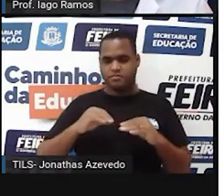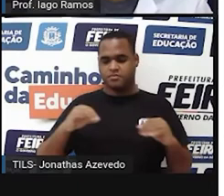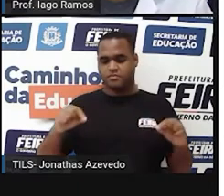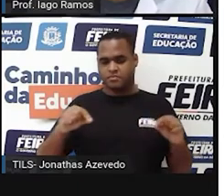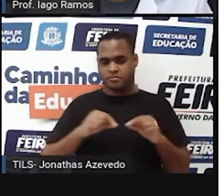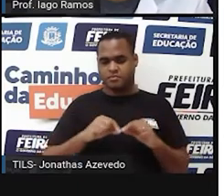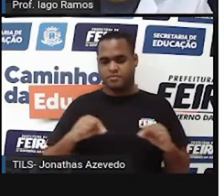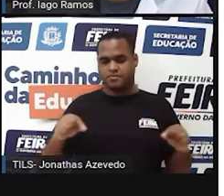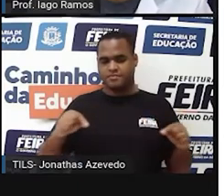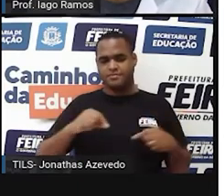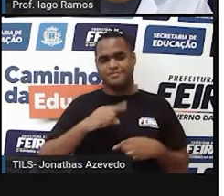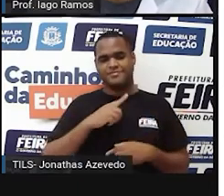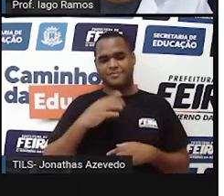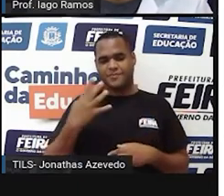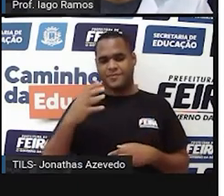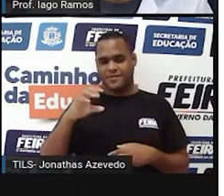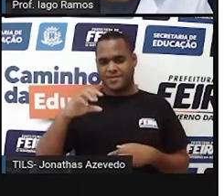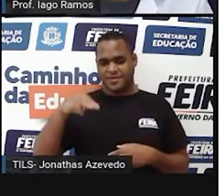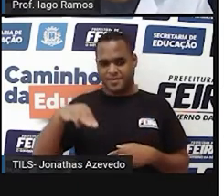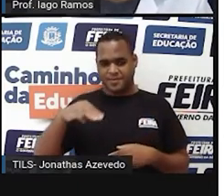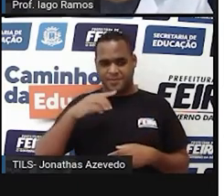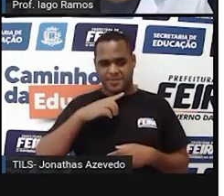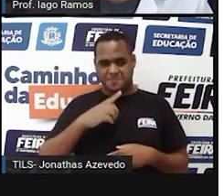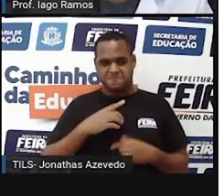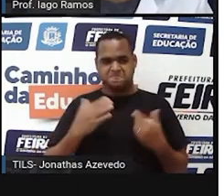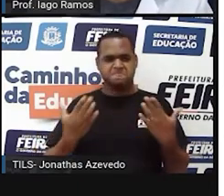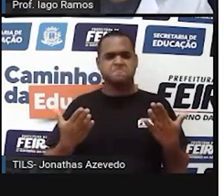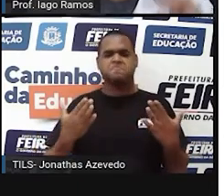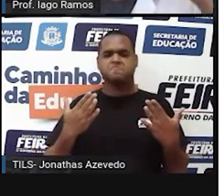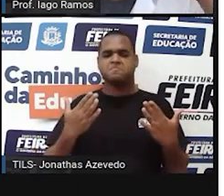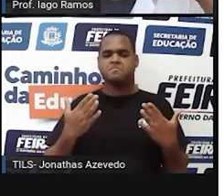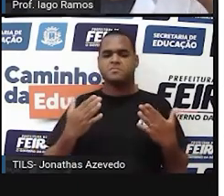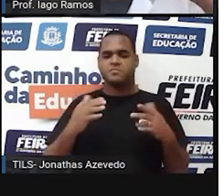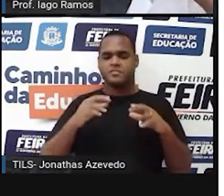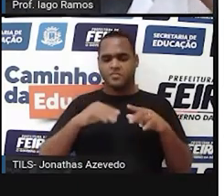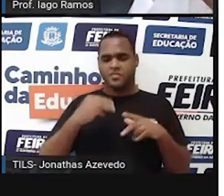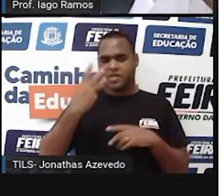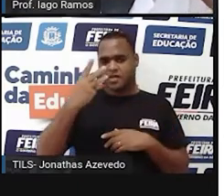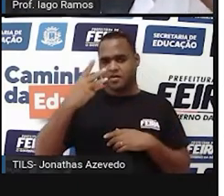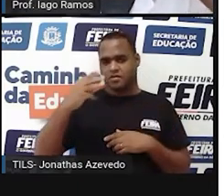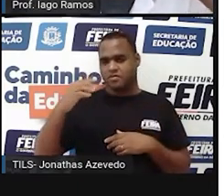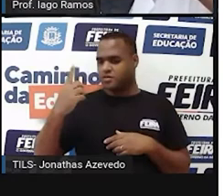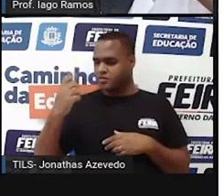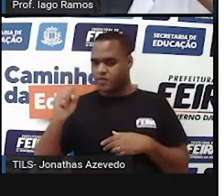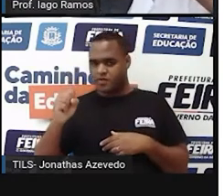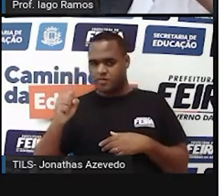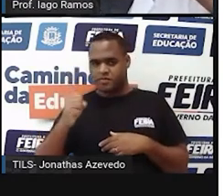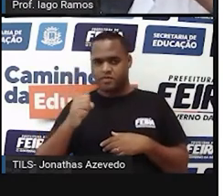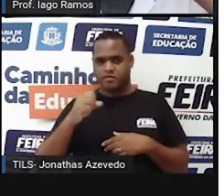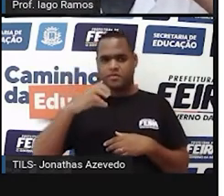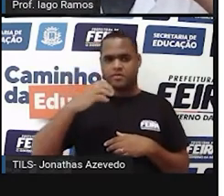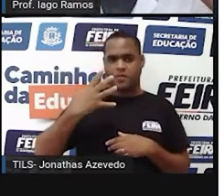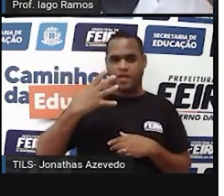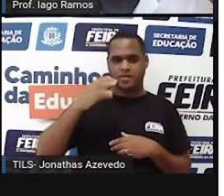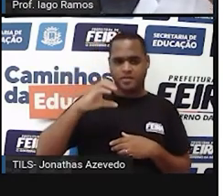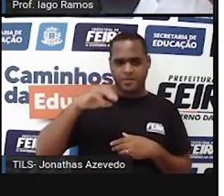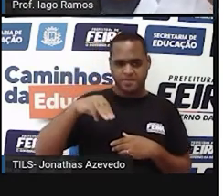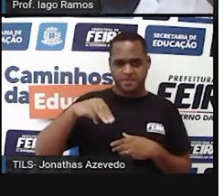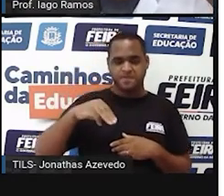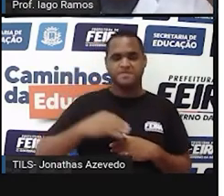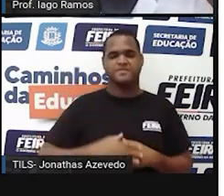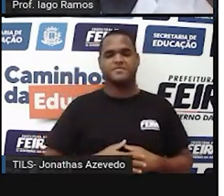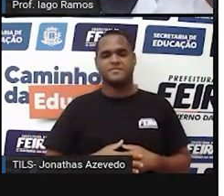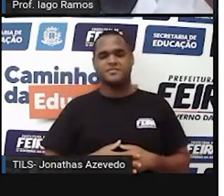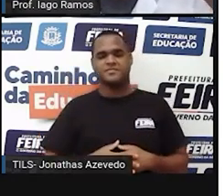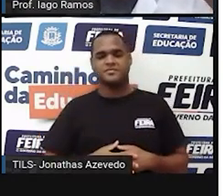centímetros de espessura. Como assim, professor, as arestas aí são as dimensões. Comprimento, largura, altura. Então,